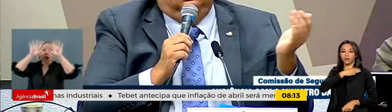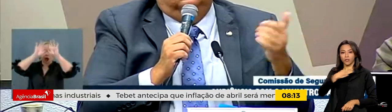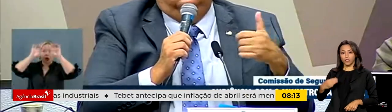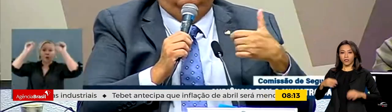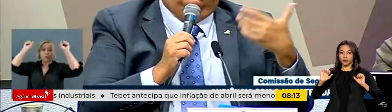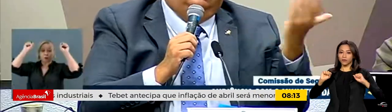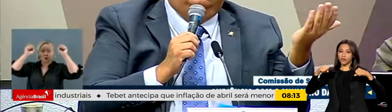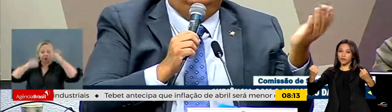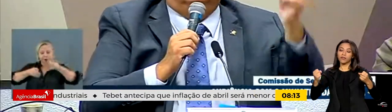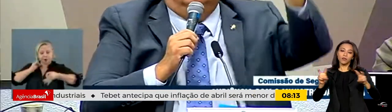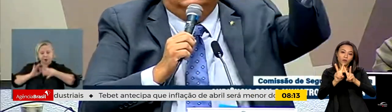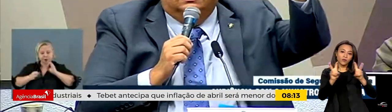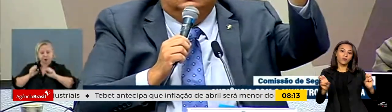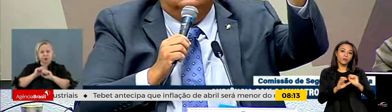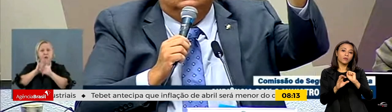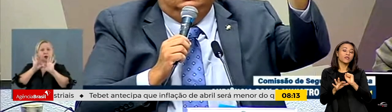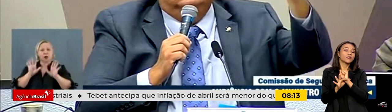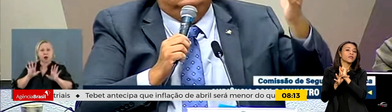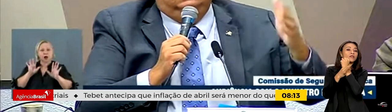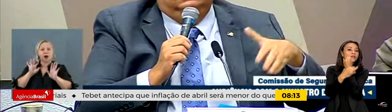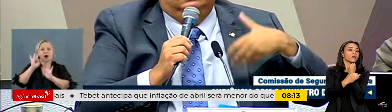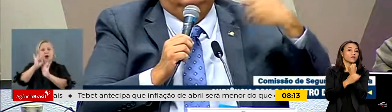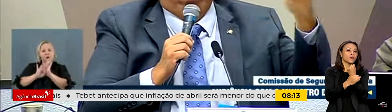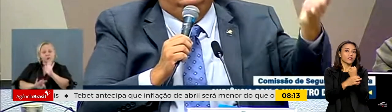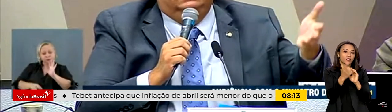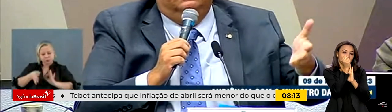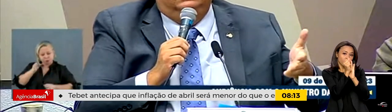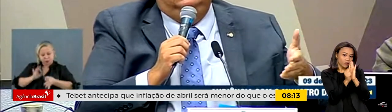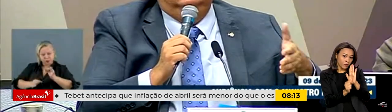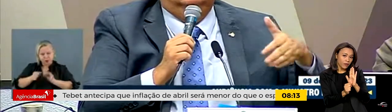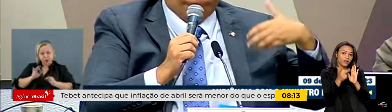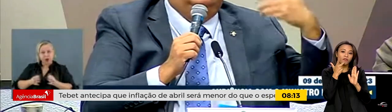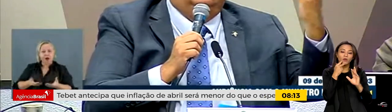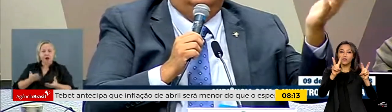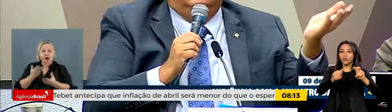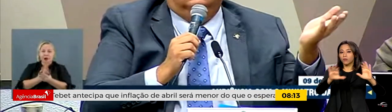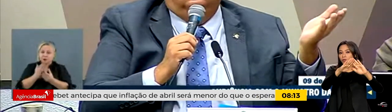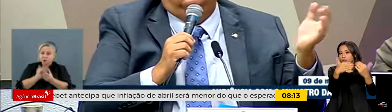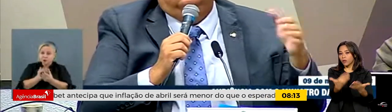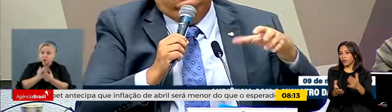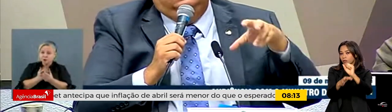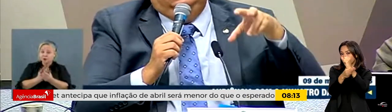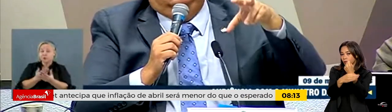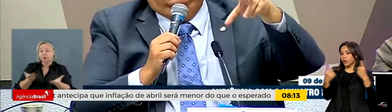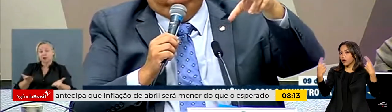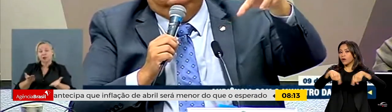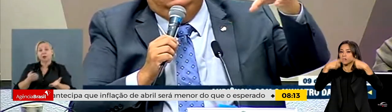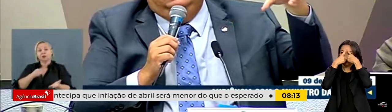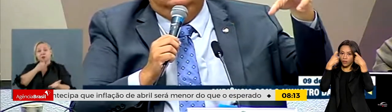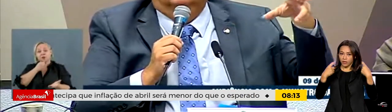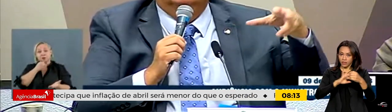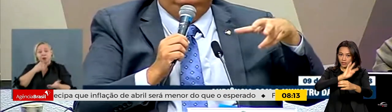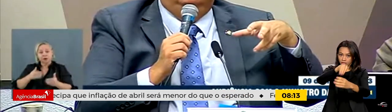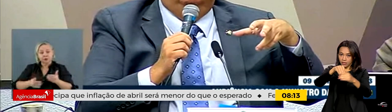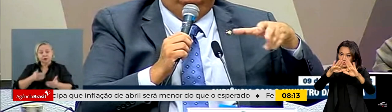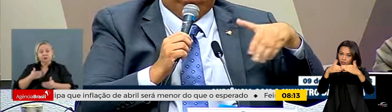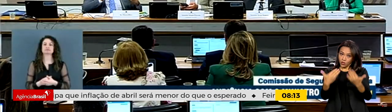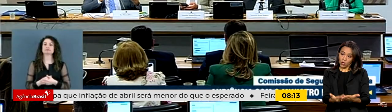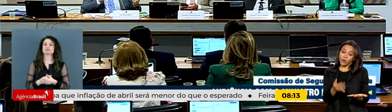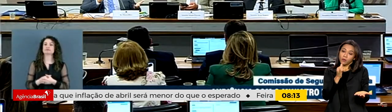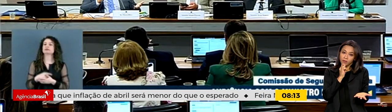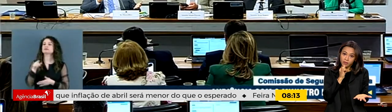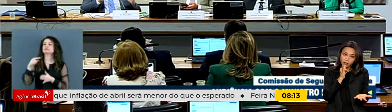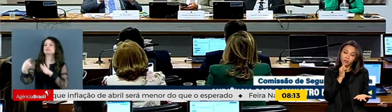Sistema Único de Segurança Pública e citou a Operação Escola Segura de Combate à Violência na Rede de Ensino, como um